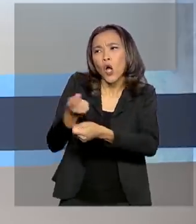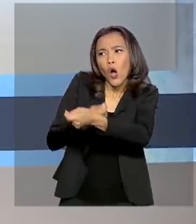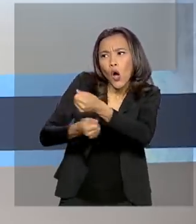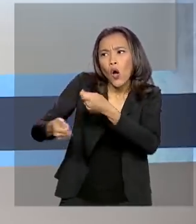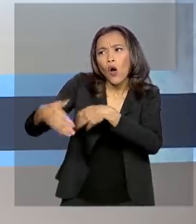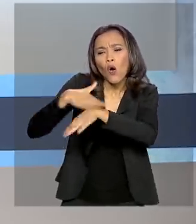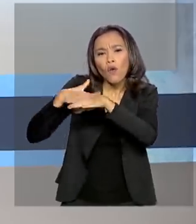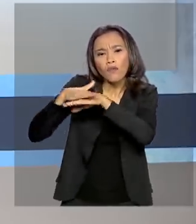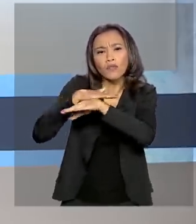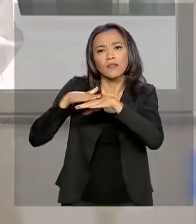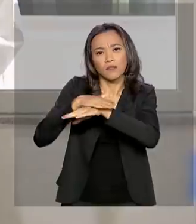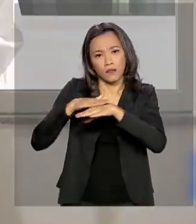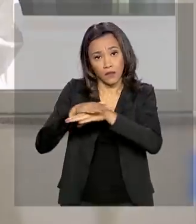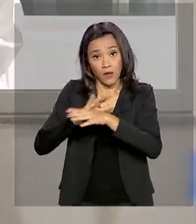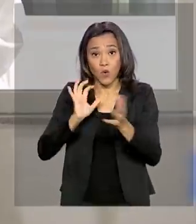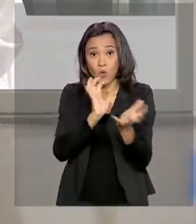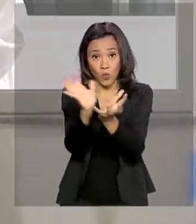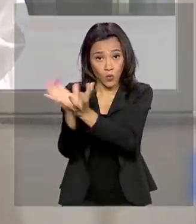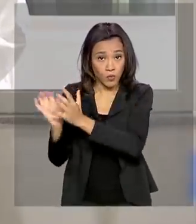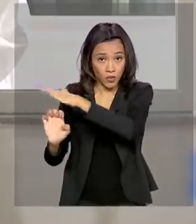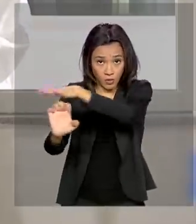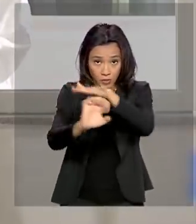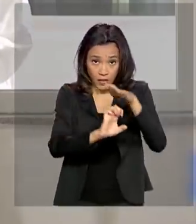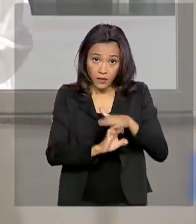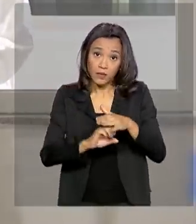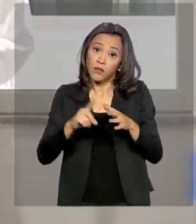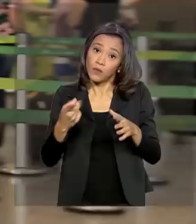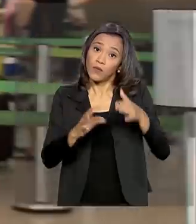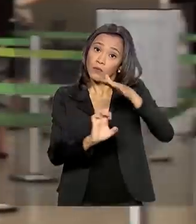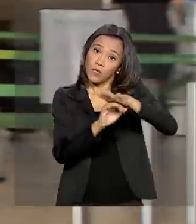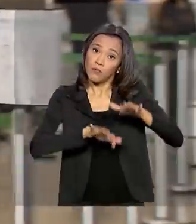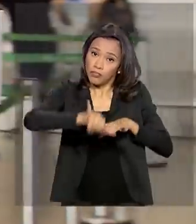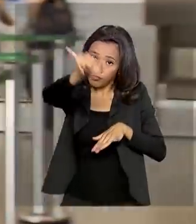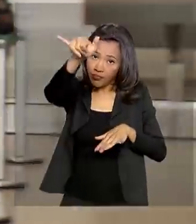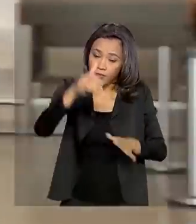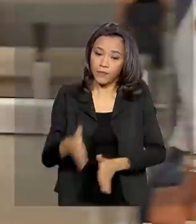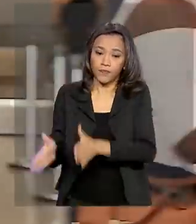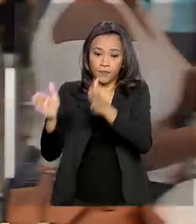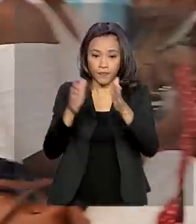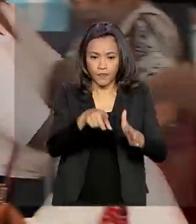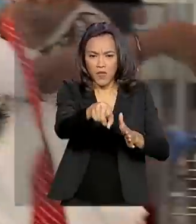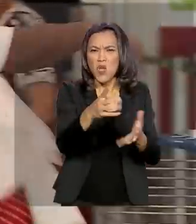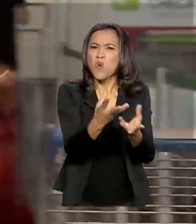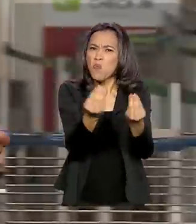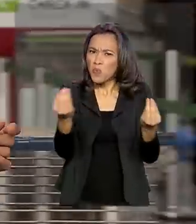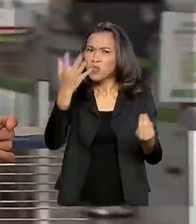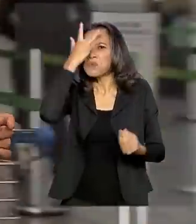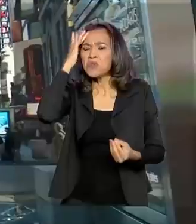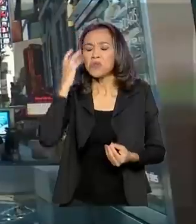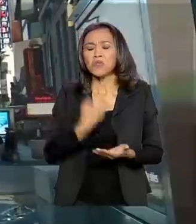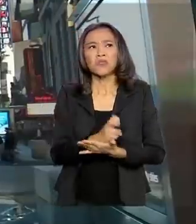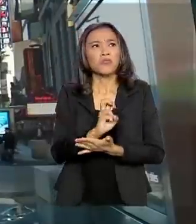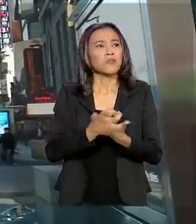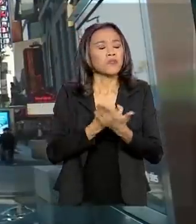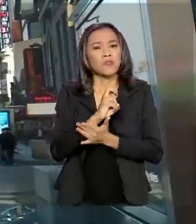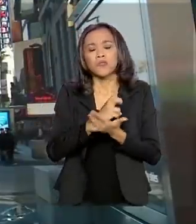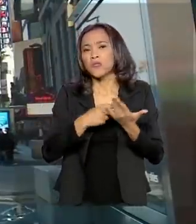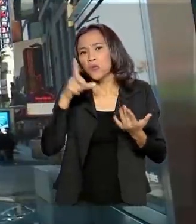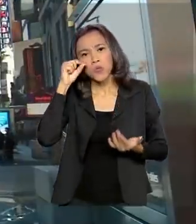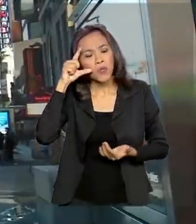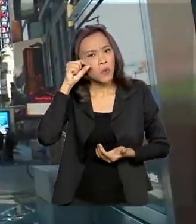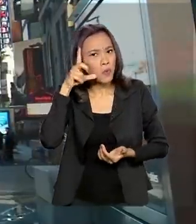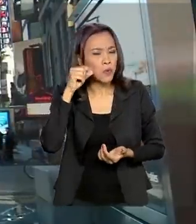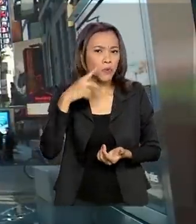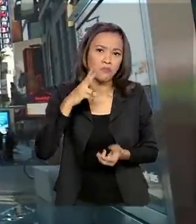agências de viagens. O novo coronavírus está tirando o sono de muita gente. Mexeu com a